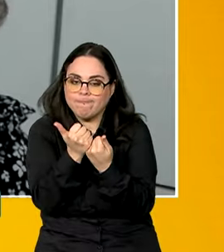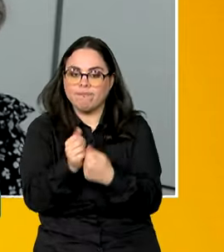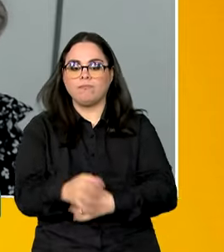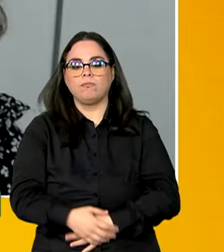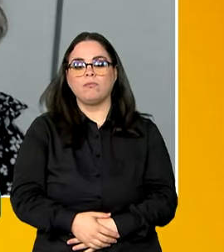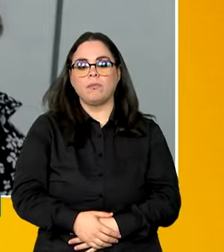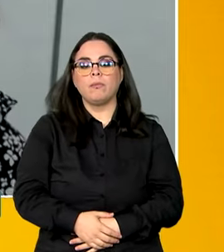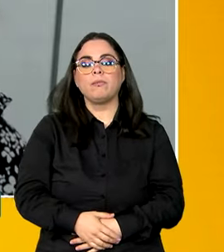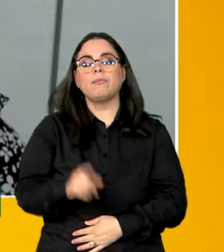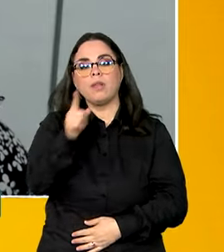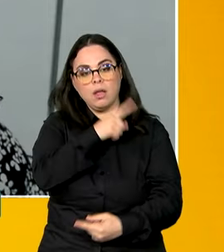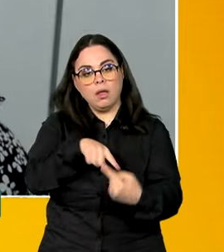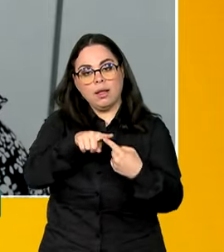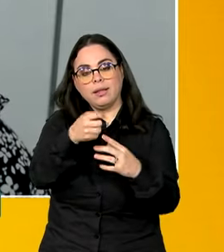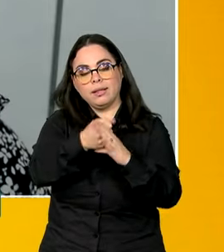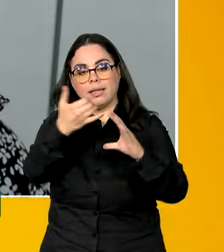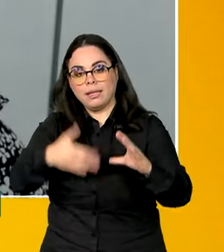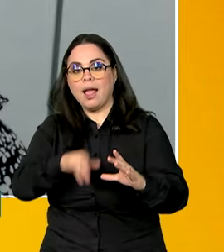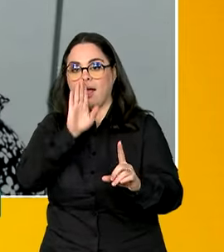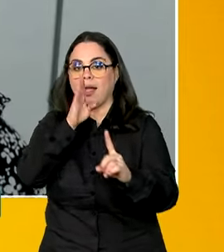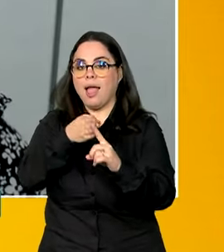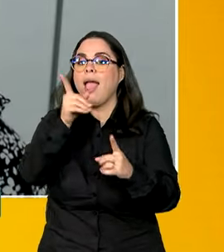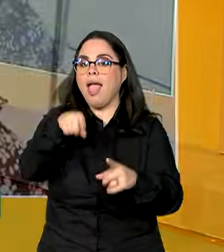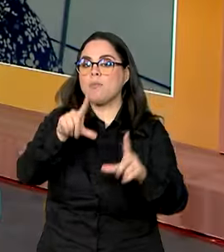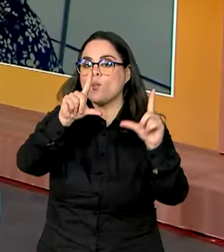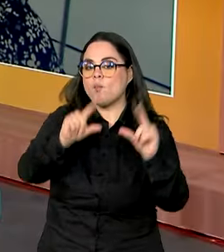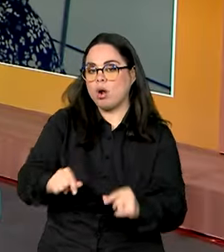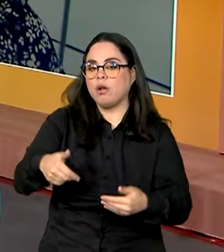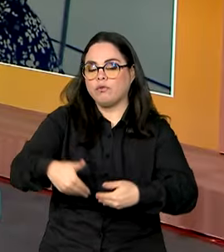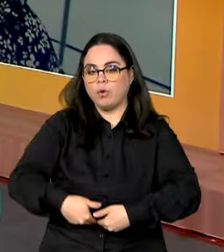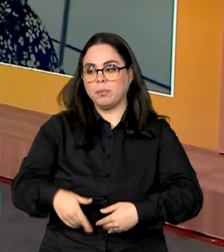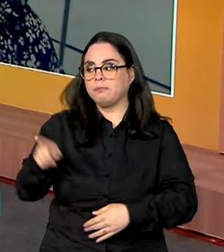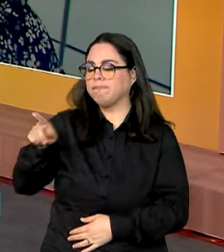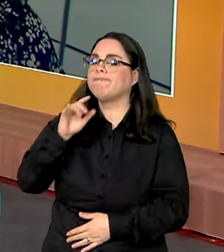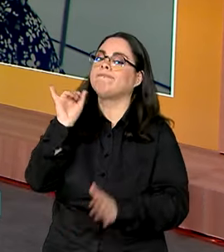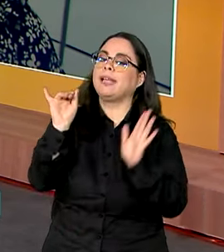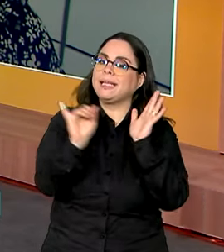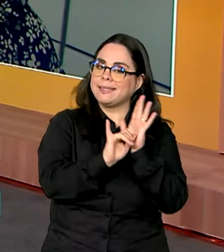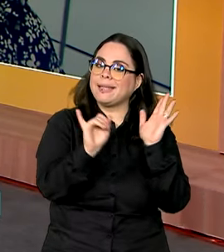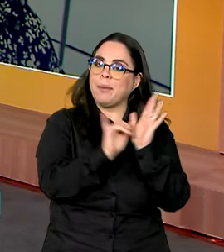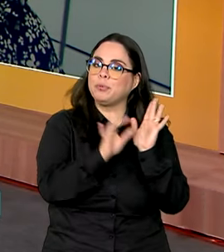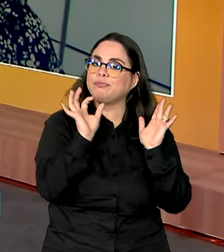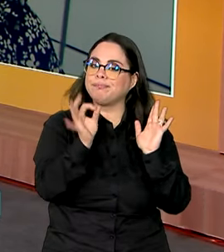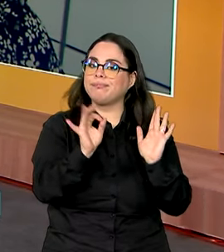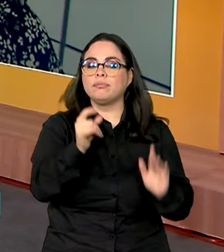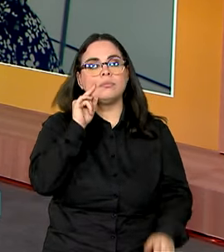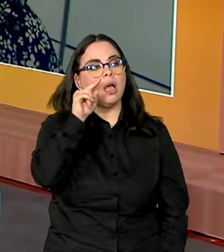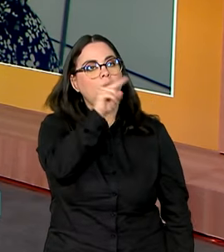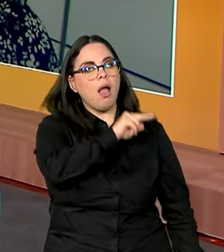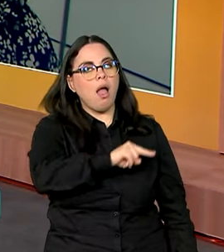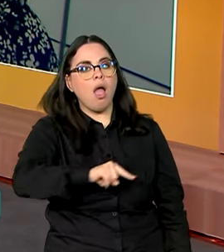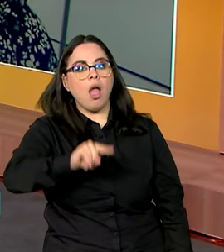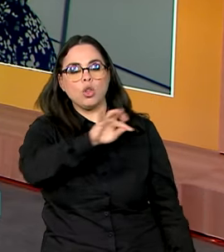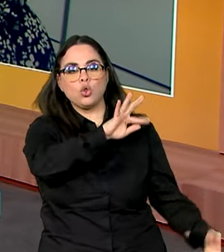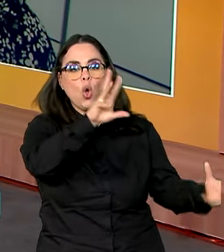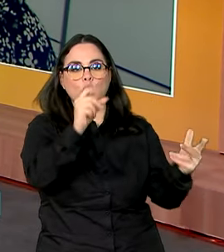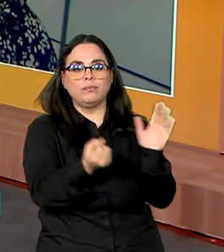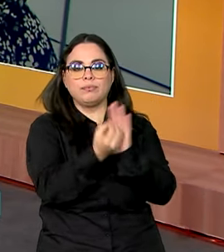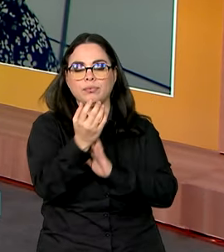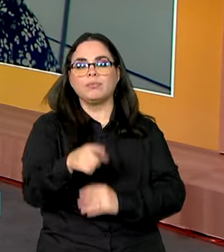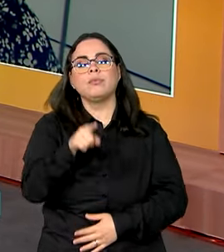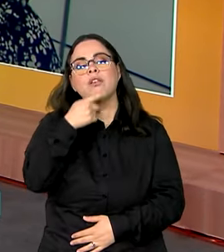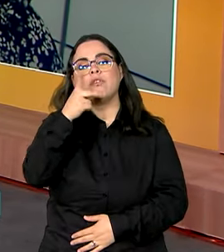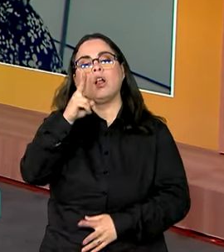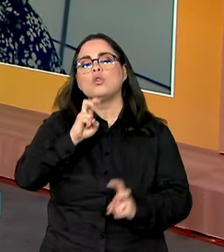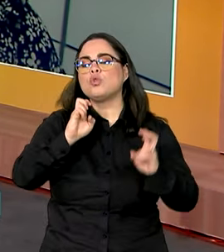essa característica fundamental que é o combate à fome. Um exemplo aí a ser seguido pelas comunidades, né? Diretora, a gente